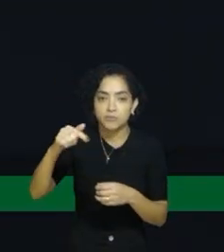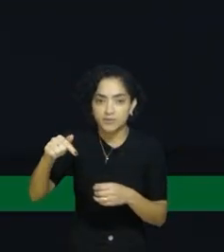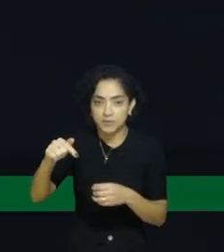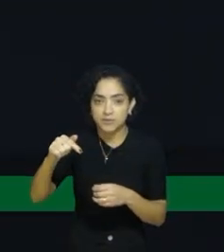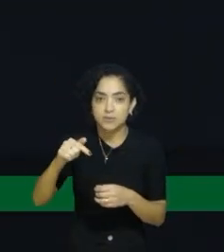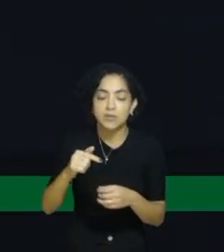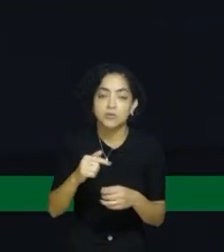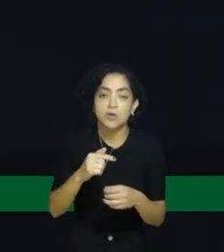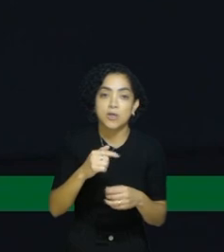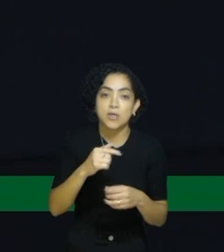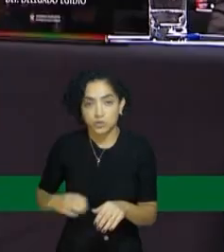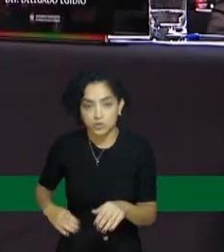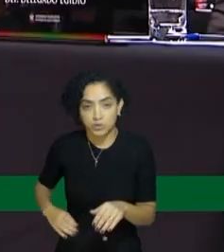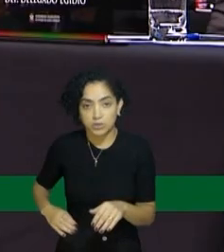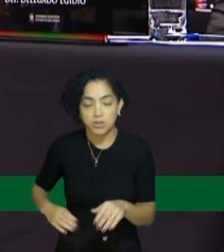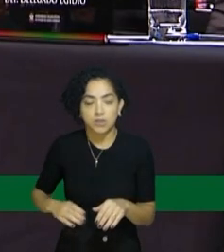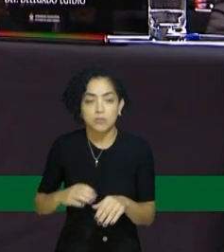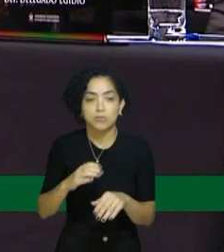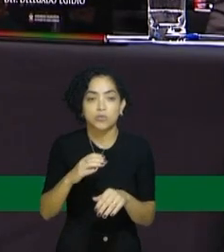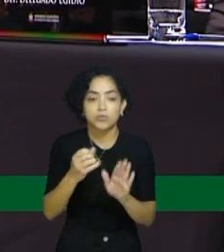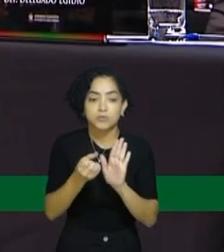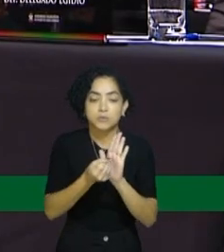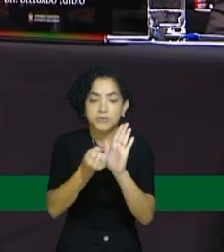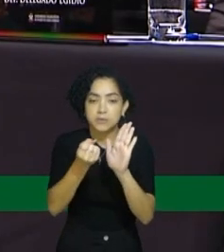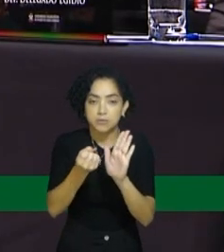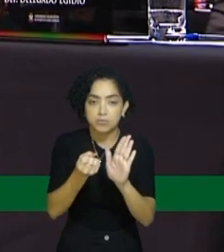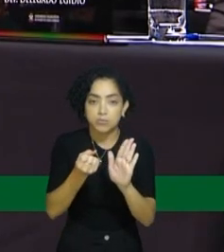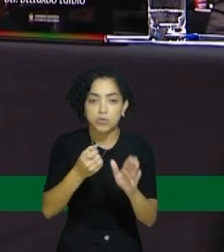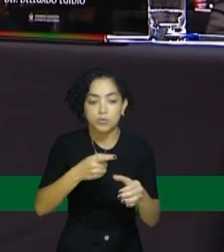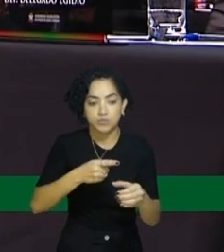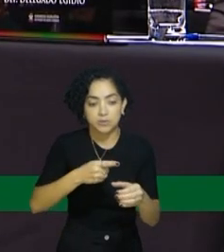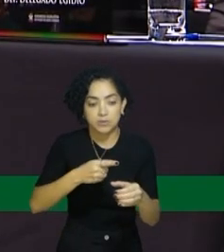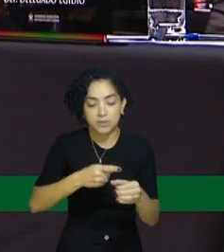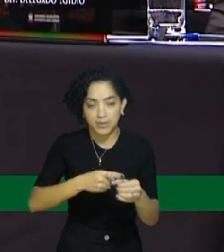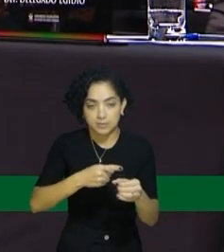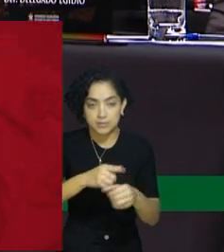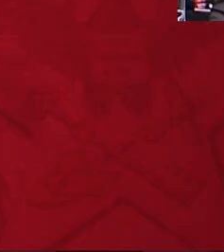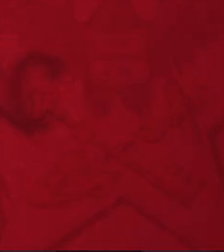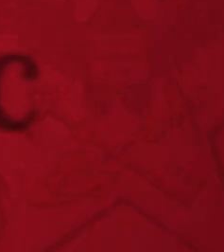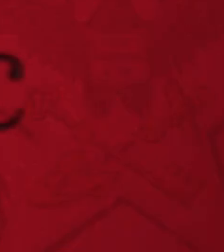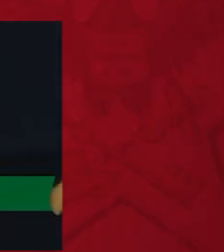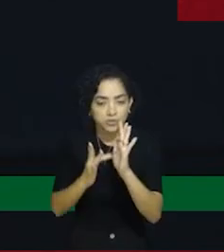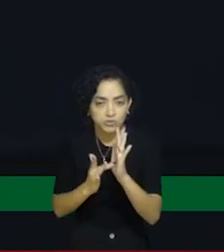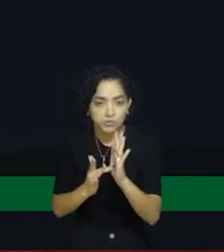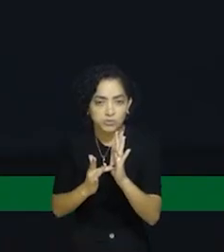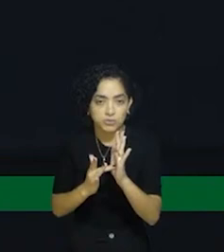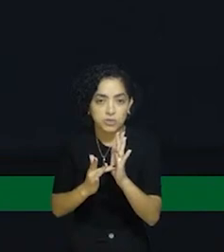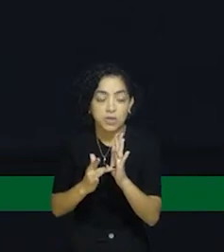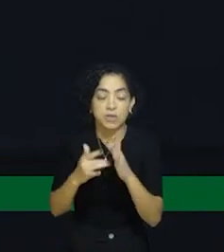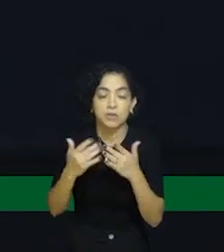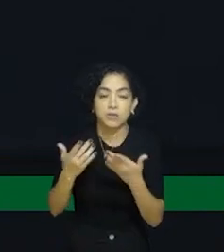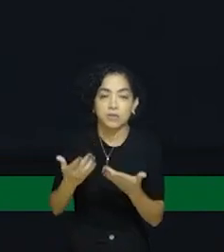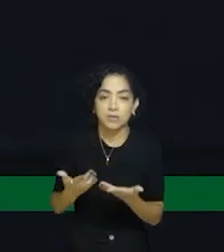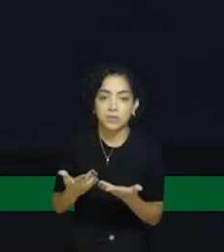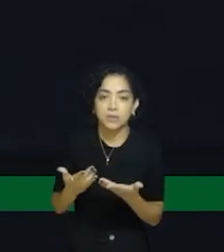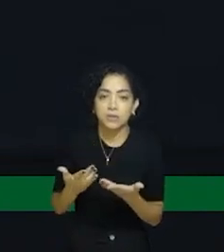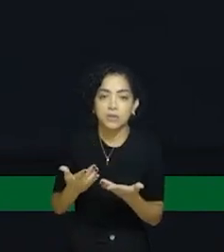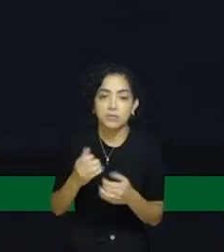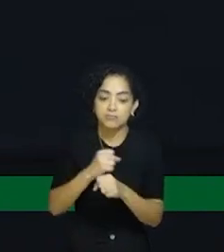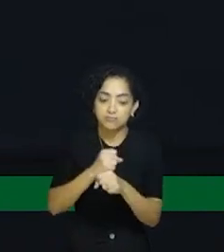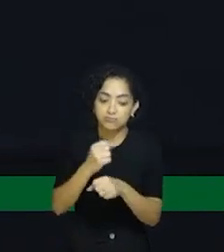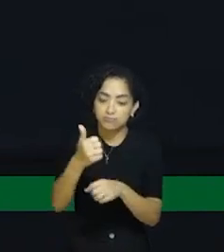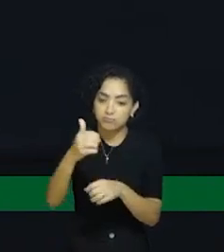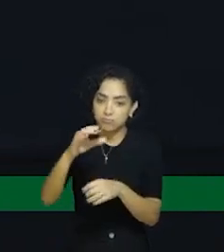cristã das paróquias que compõem a diocese, de pregar o bem e exercer o amor ao próximo. Ao longo desses quase 100